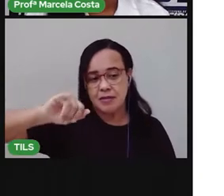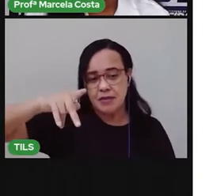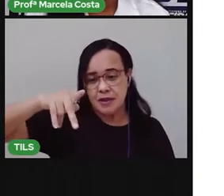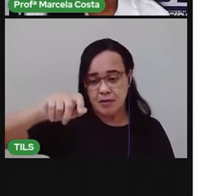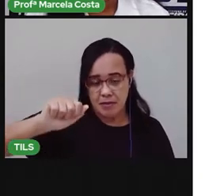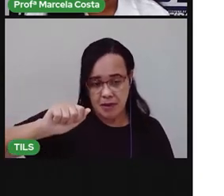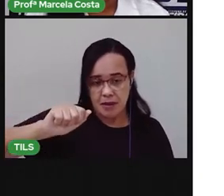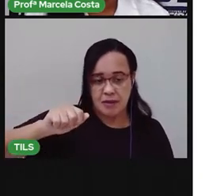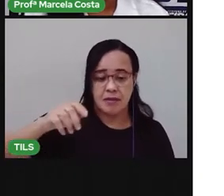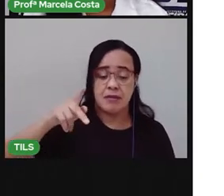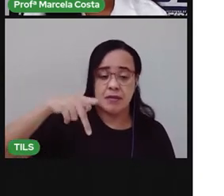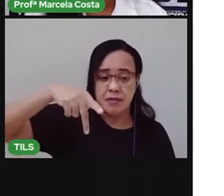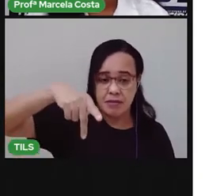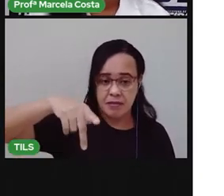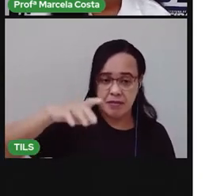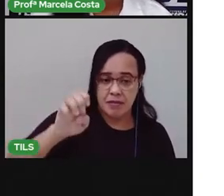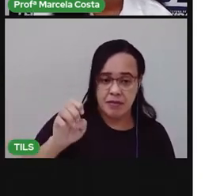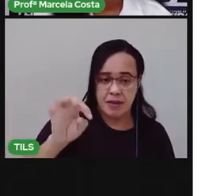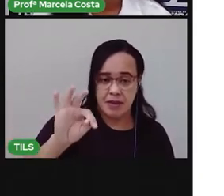pipa.